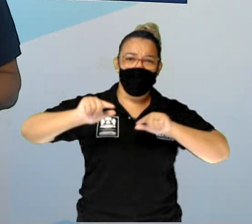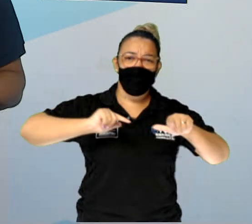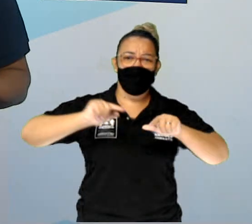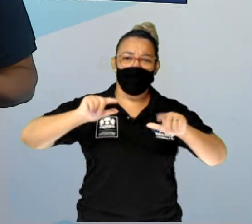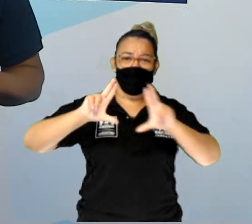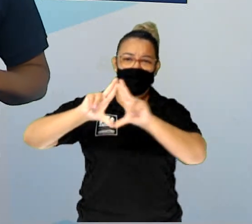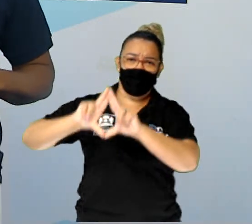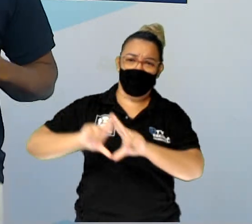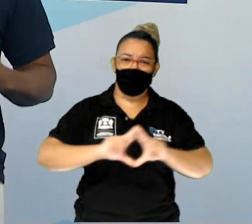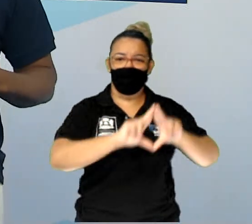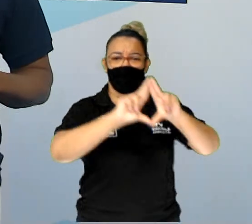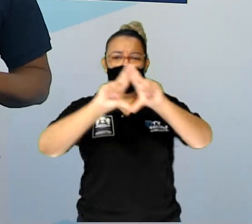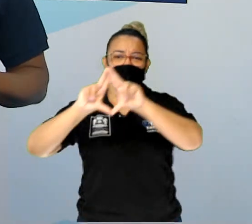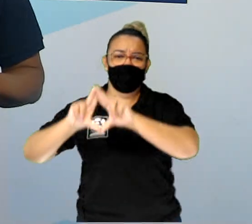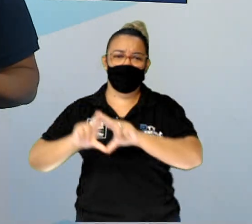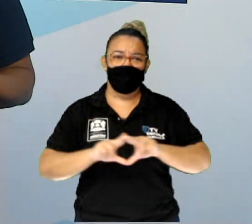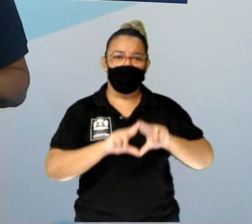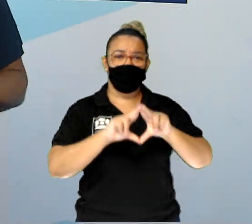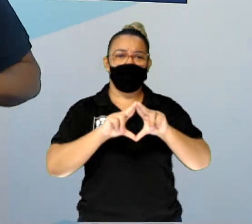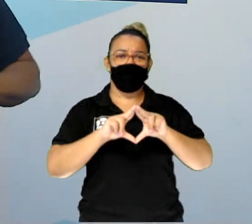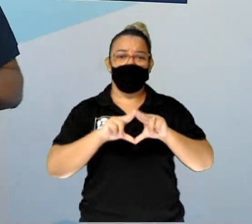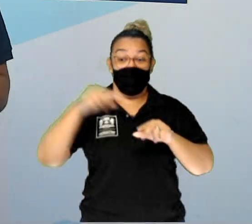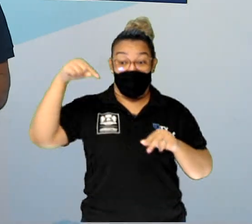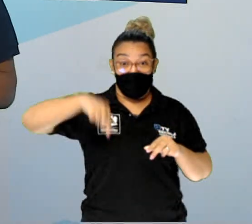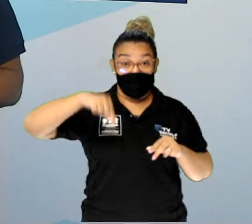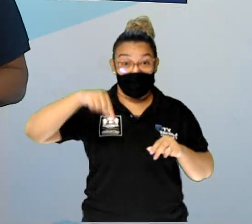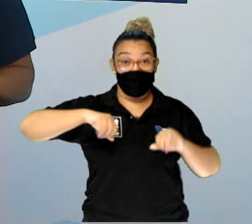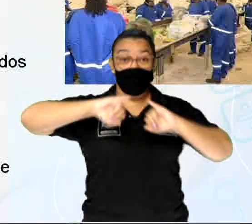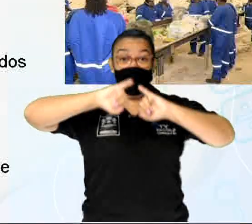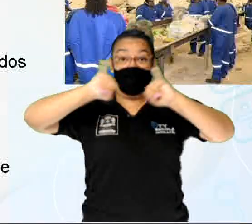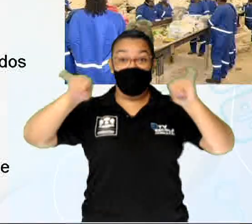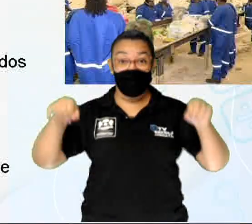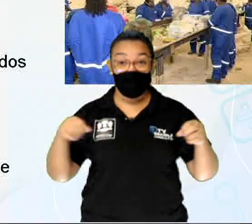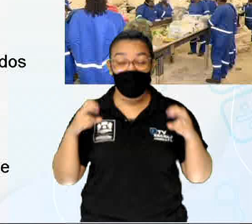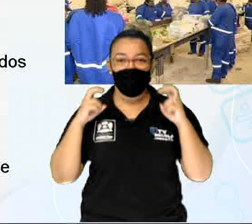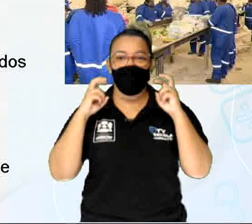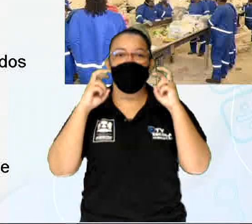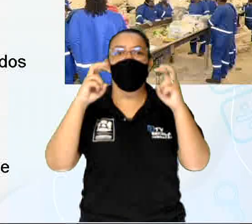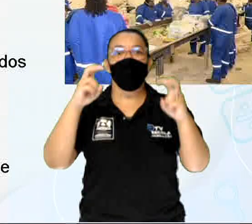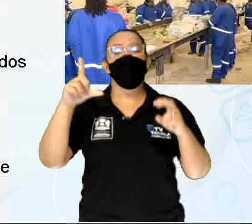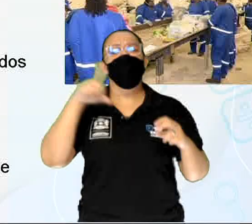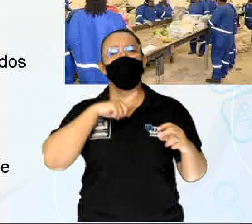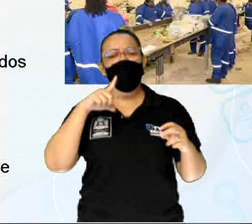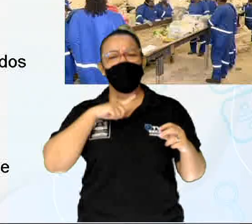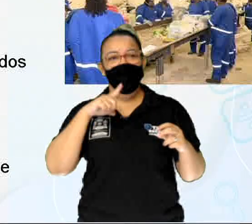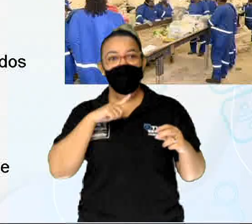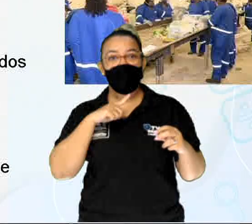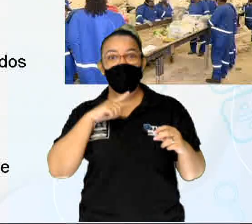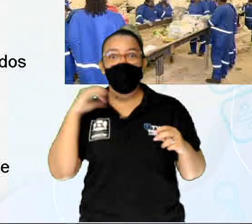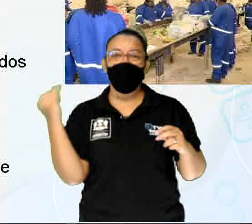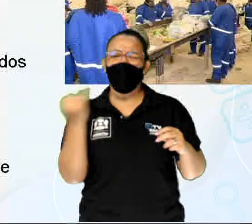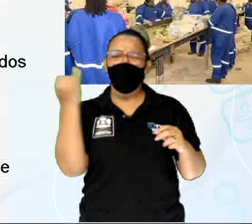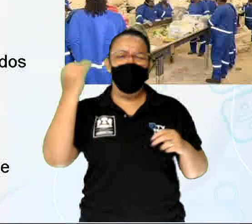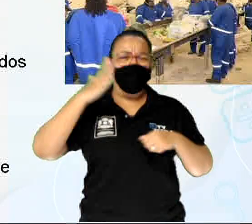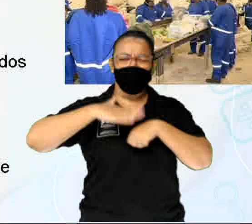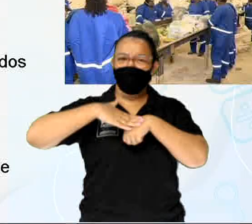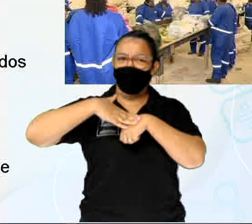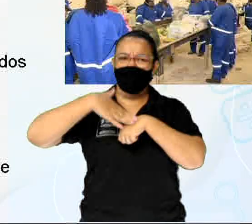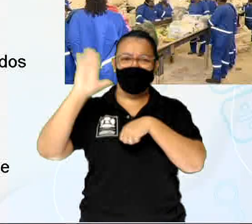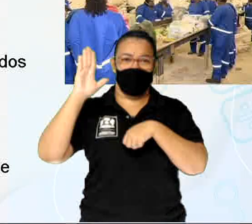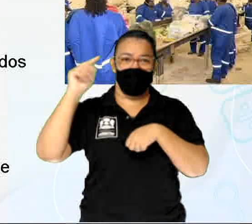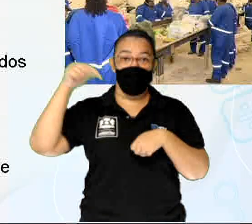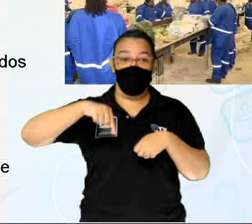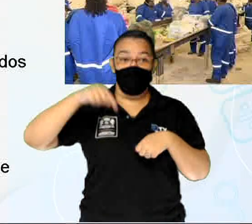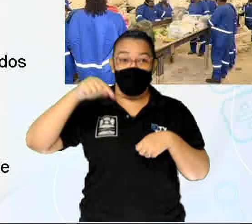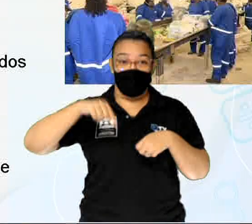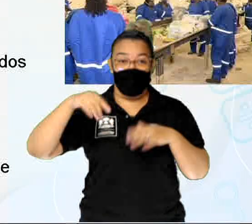reciclagem. E aqui em Jaboatão, ele tem uma importância maior ainda. Jaboatão